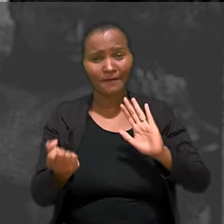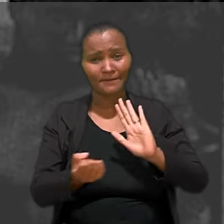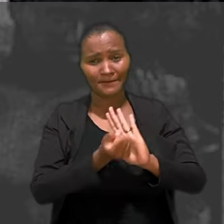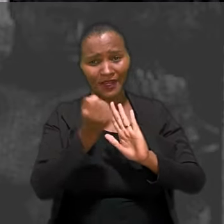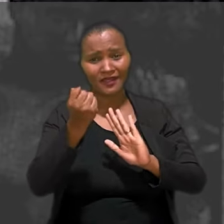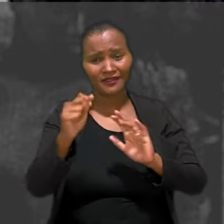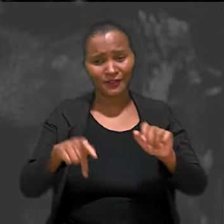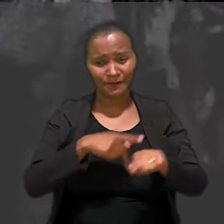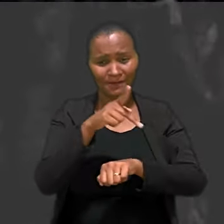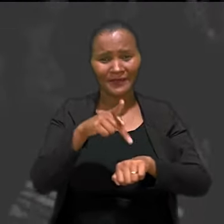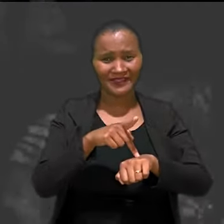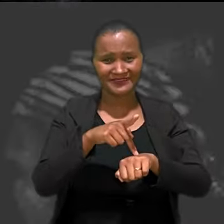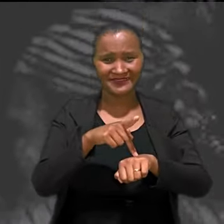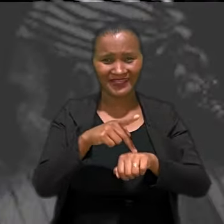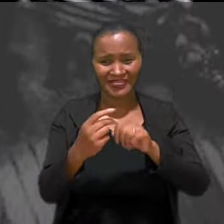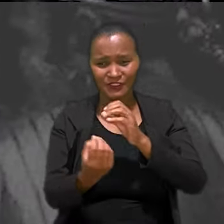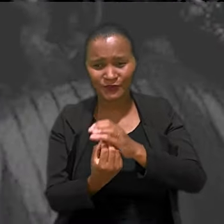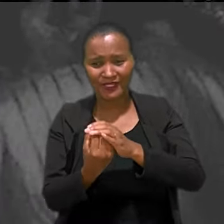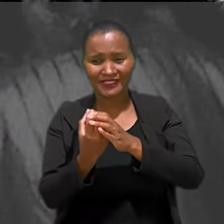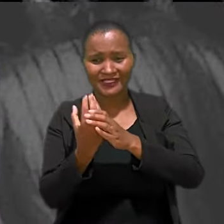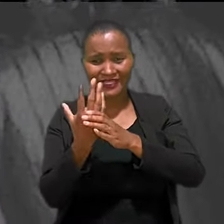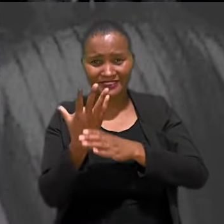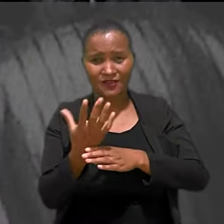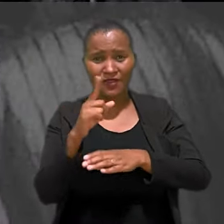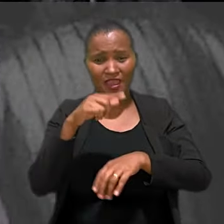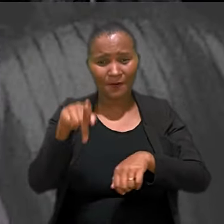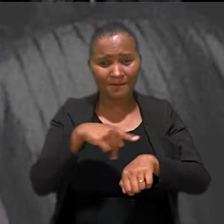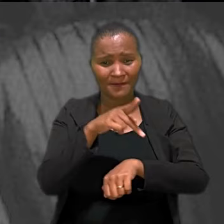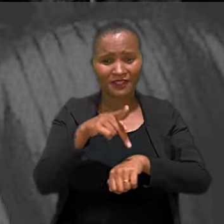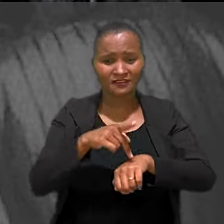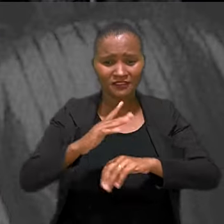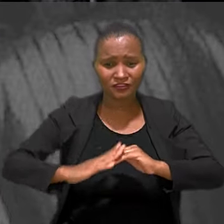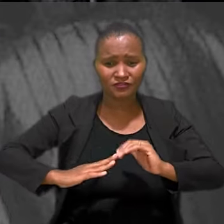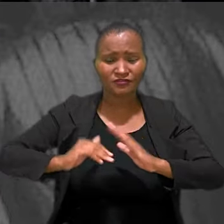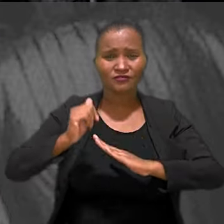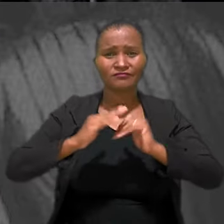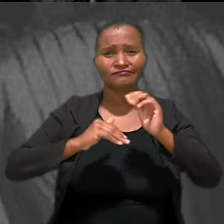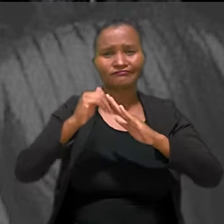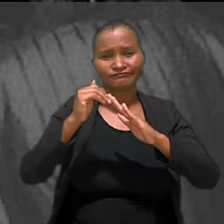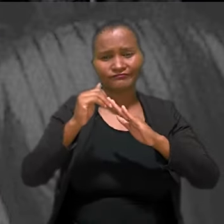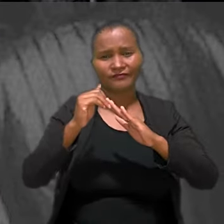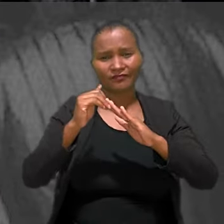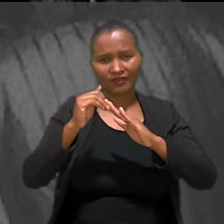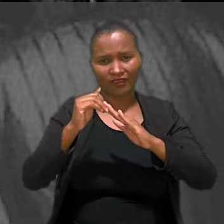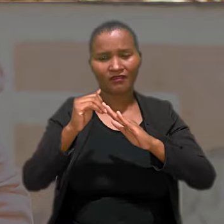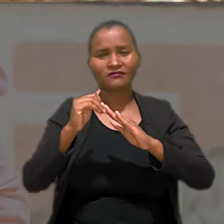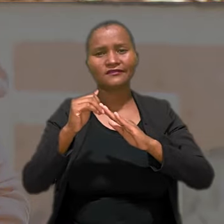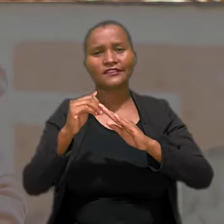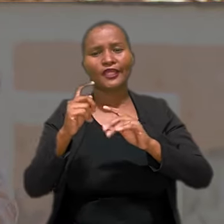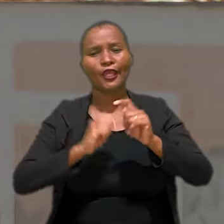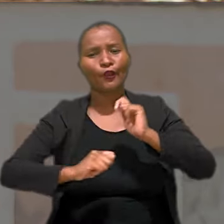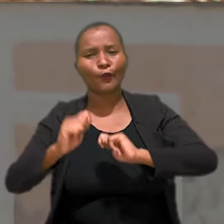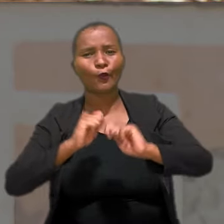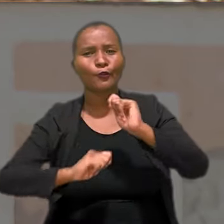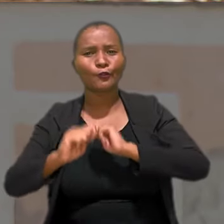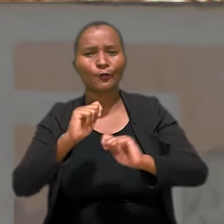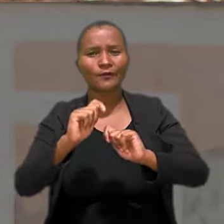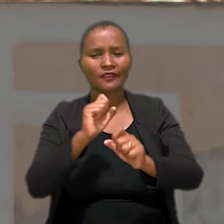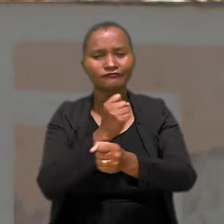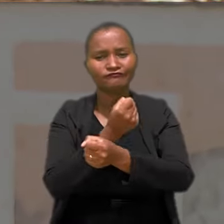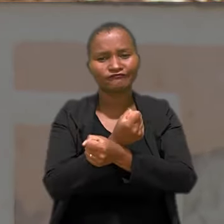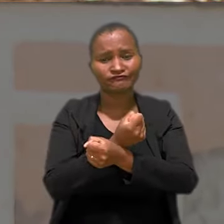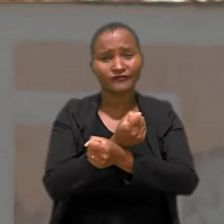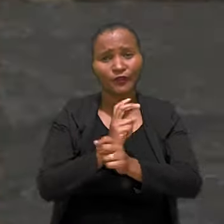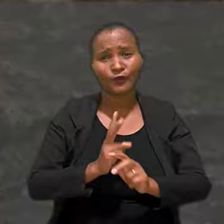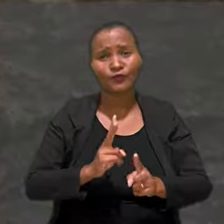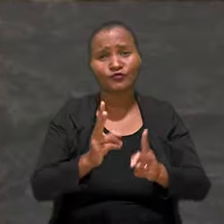nascedor, na sua constituição, é um país que se ergueu, se assentou a partir da economia escravista. Essa economia escravista, ela